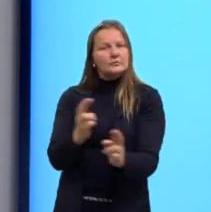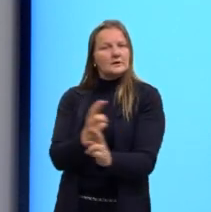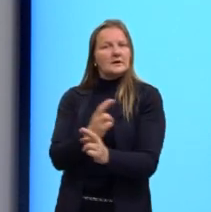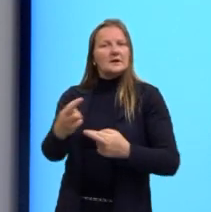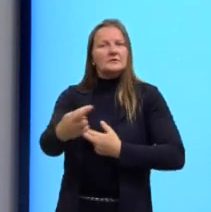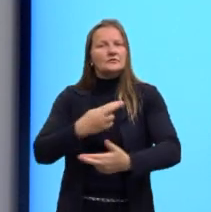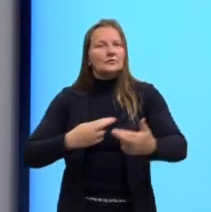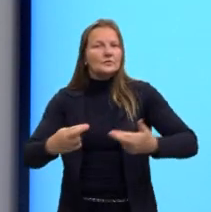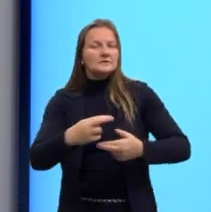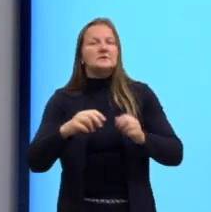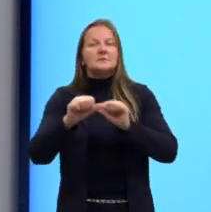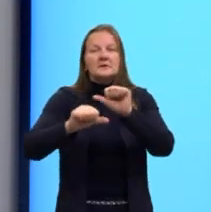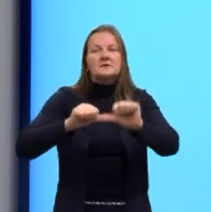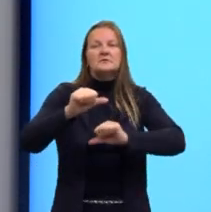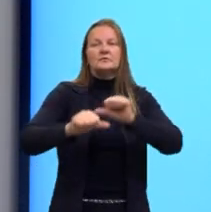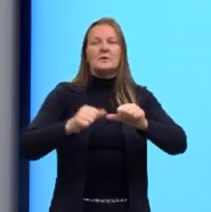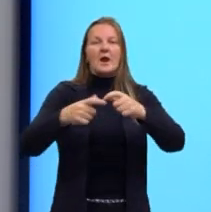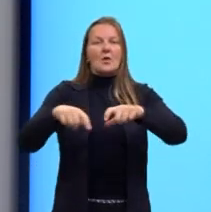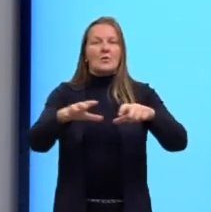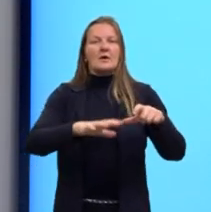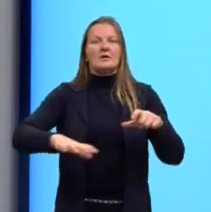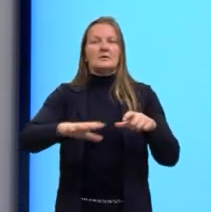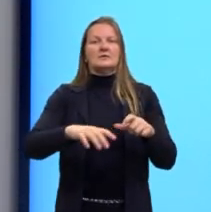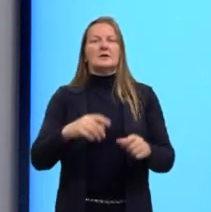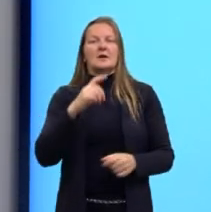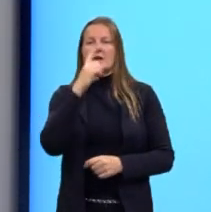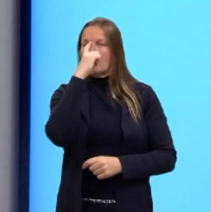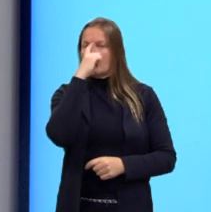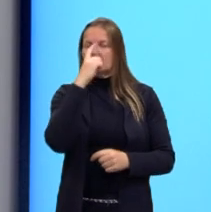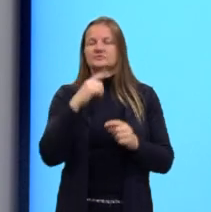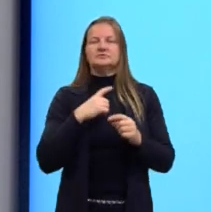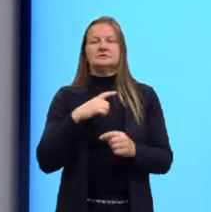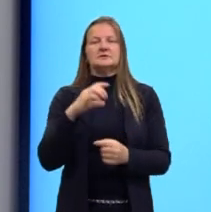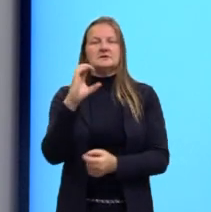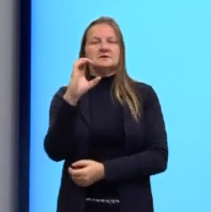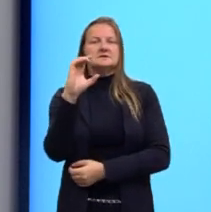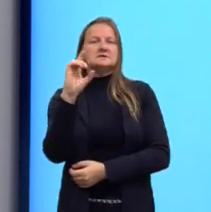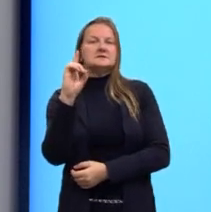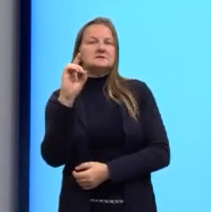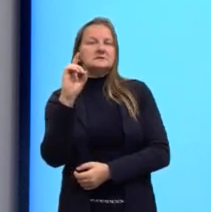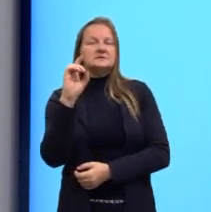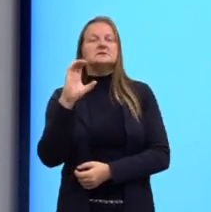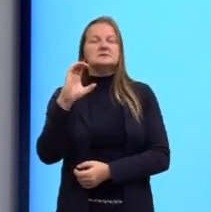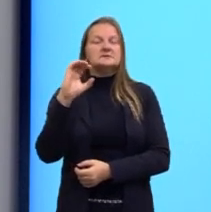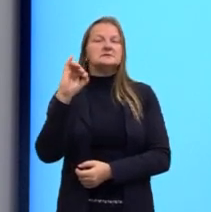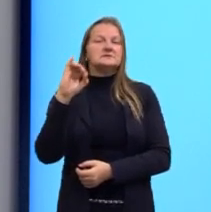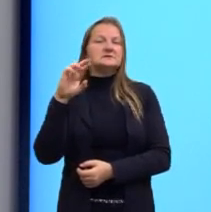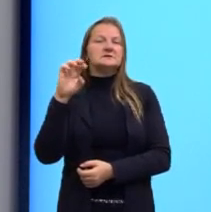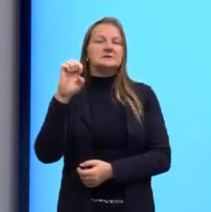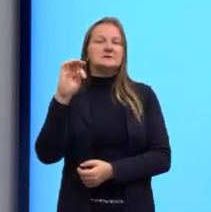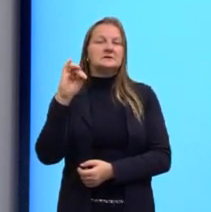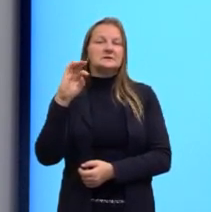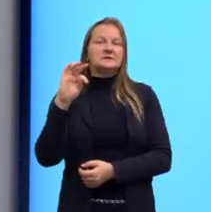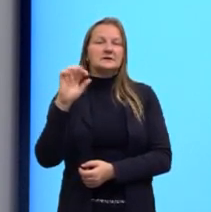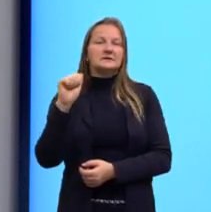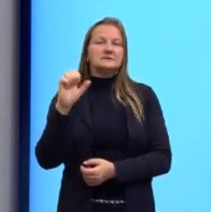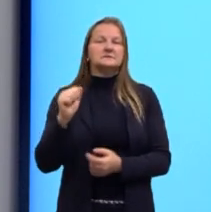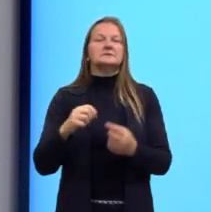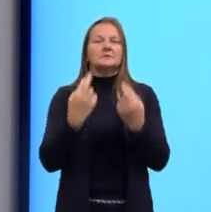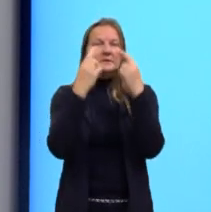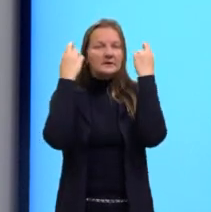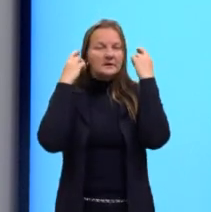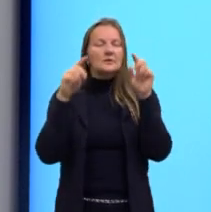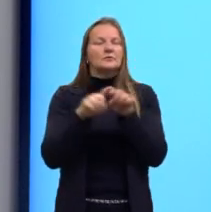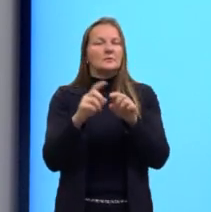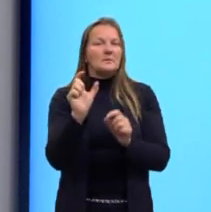e transformá-lo. Essa expressão vem do latim, civita, cidade, vem lá dos gregos. Olha só, então. Isso é o